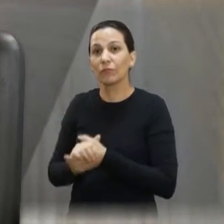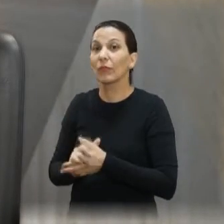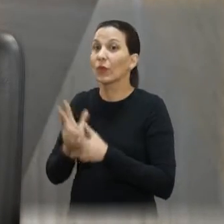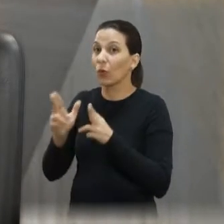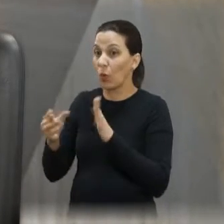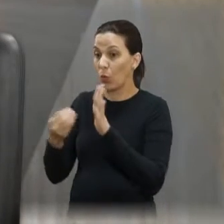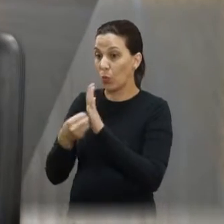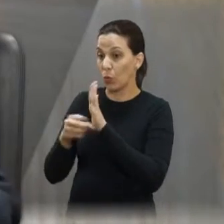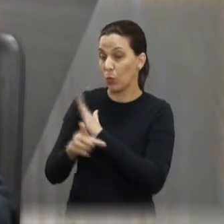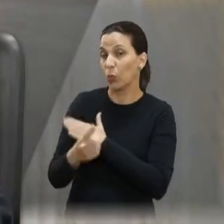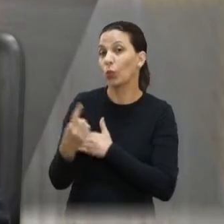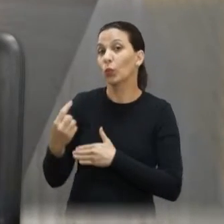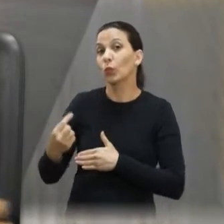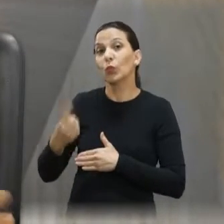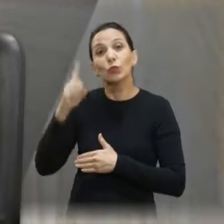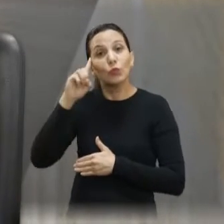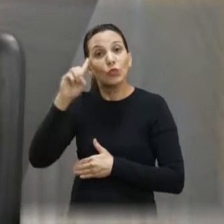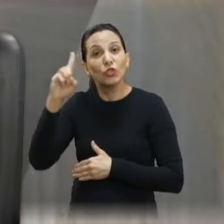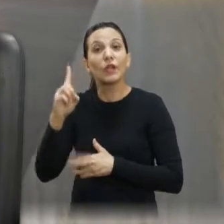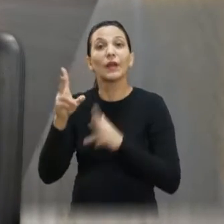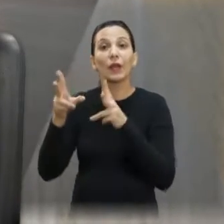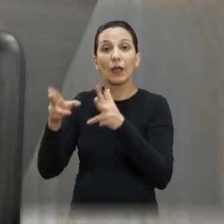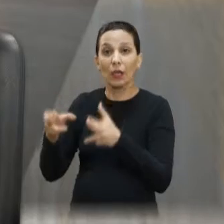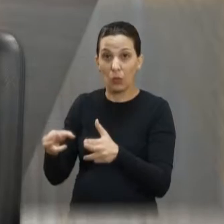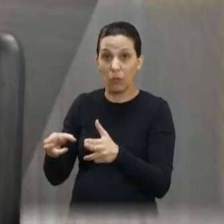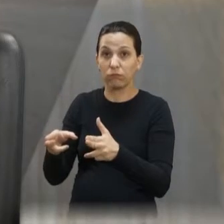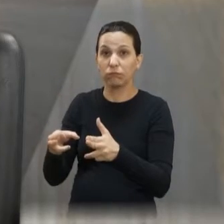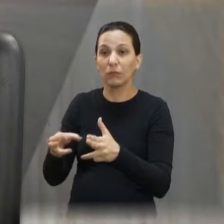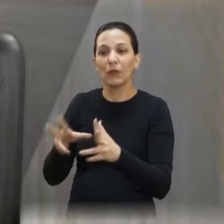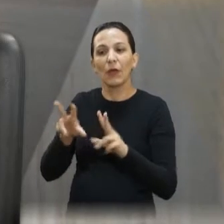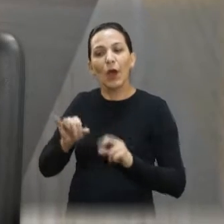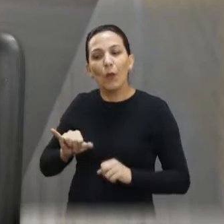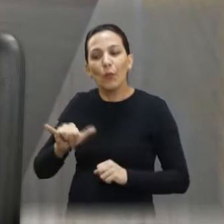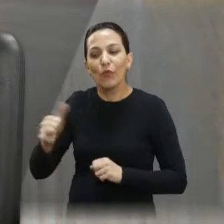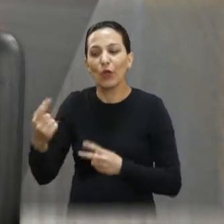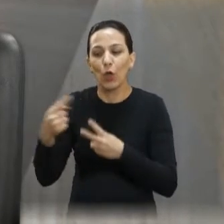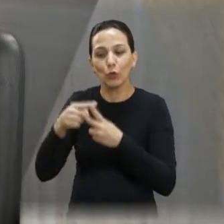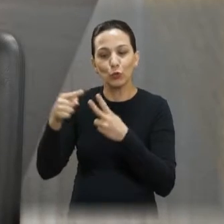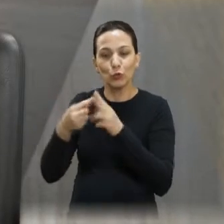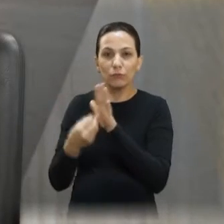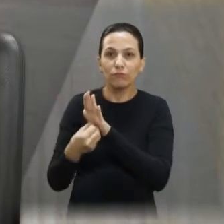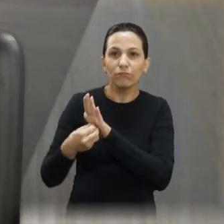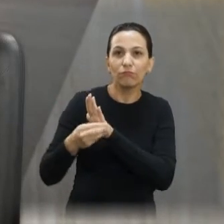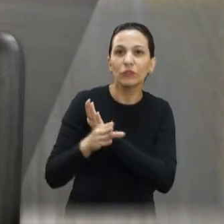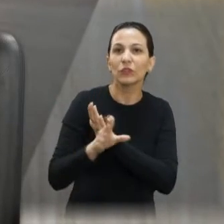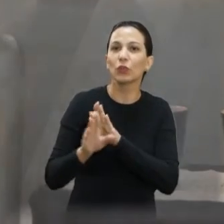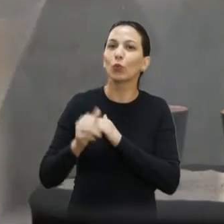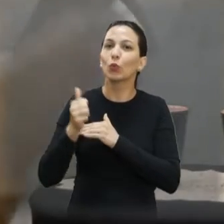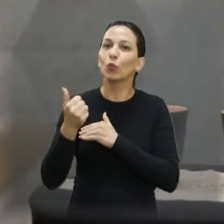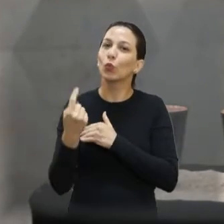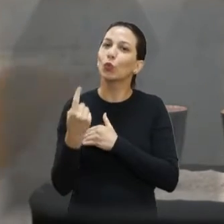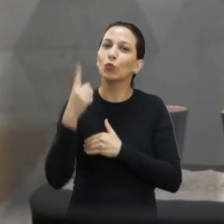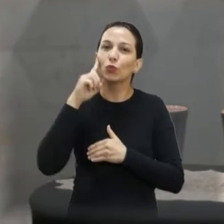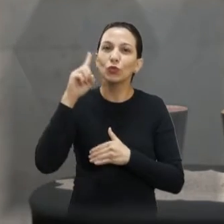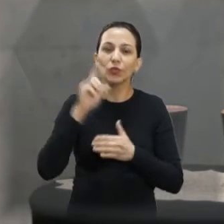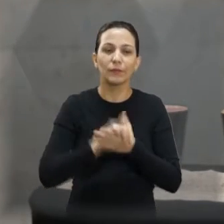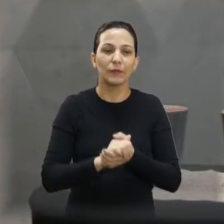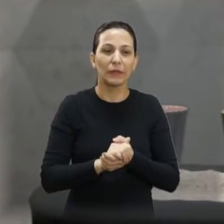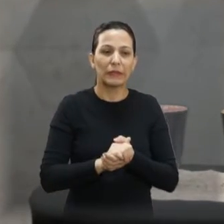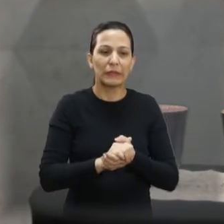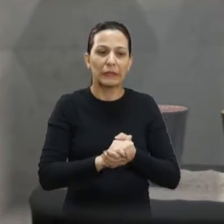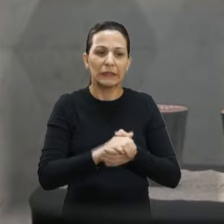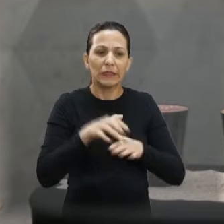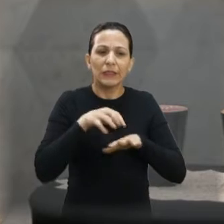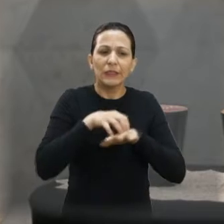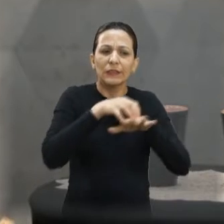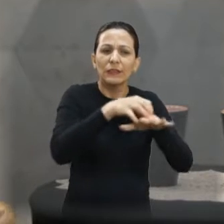as duas indicações no mesmo dia, que já estava na região, aproveitei já a demanda, já fiz as duas indicações no mesmo dia. E o que acontecia com o trânsito ali no entorno da